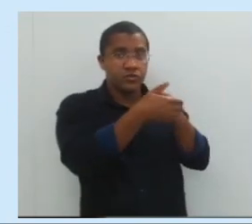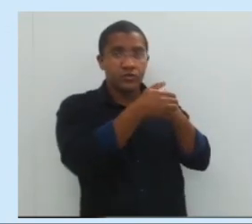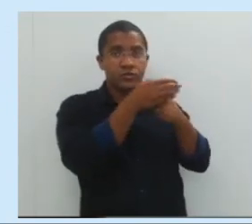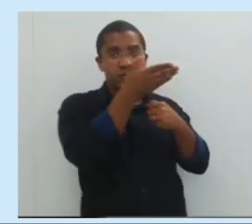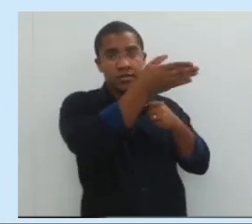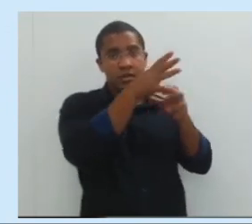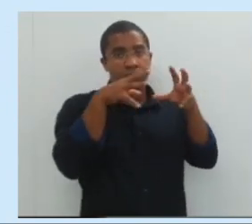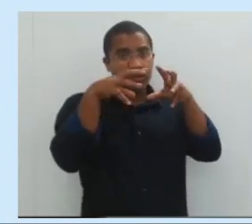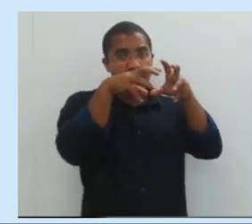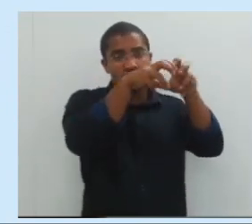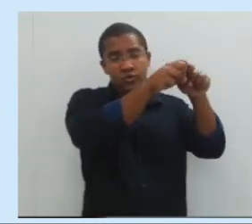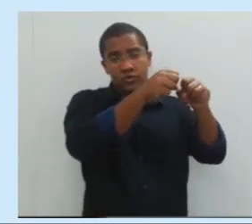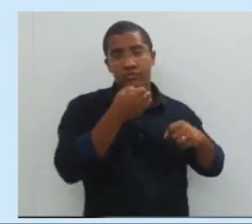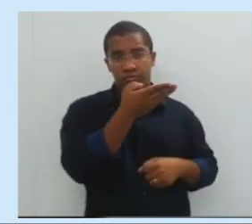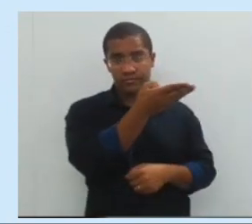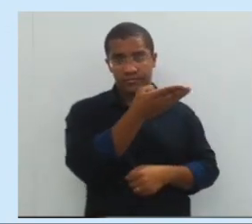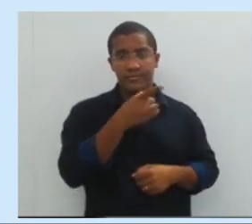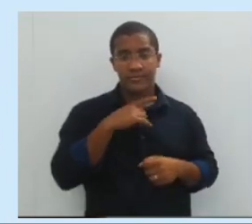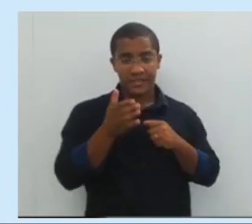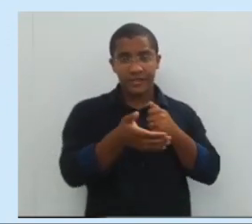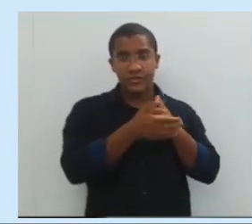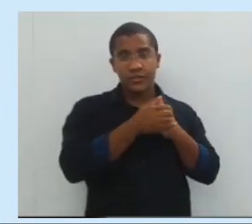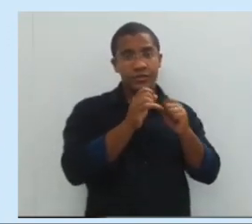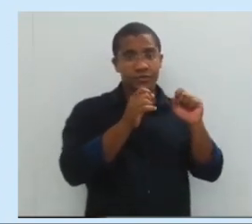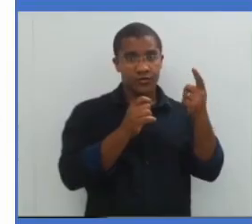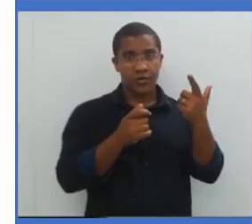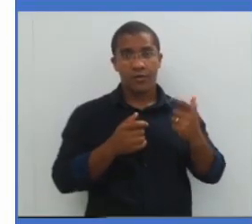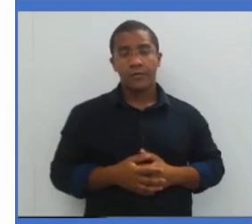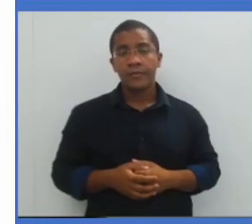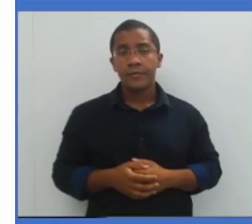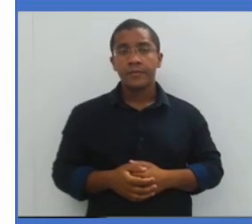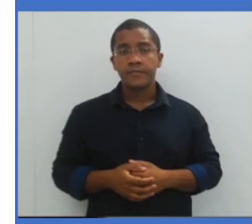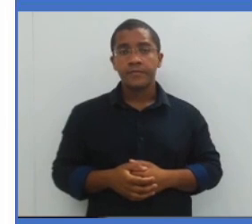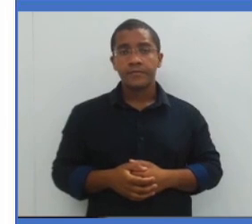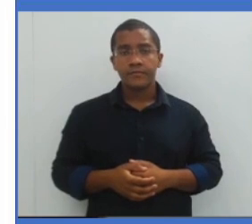O escureceu, ou melhor, escondeu o Sol.